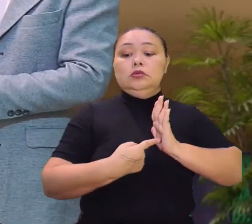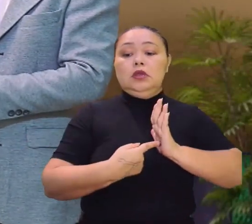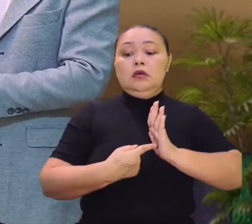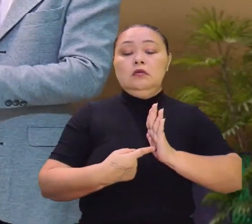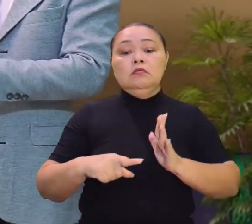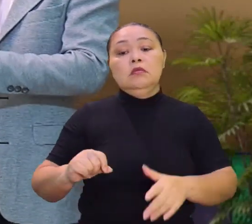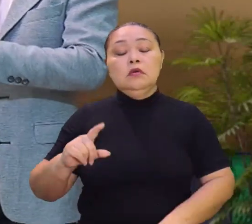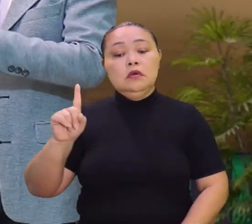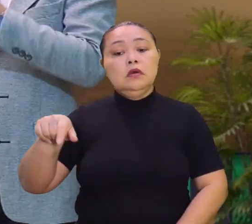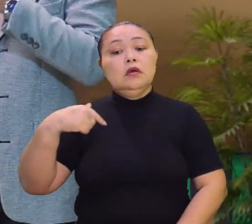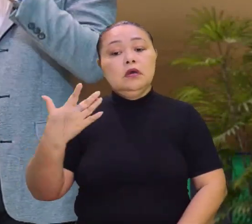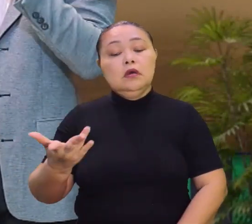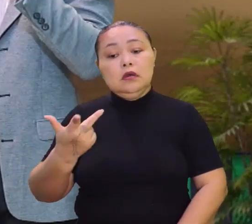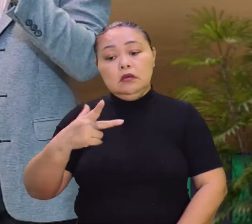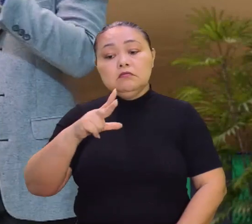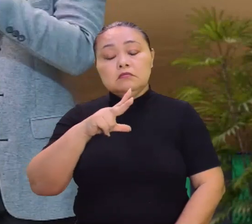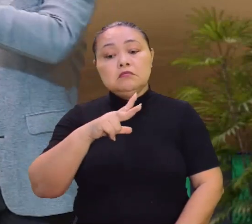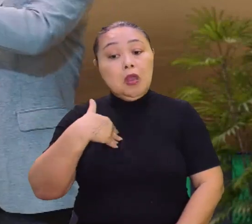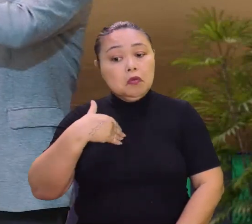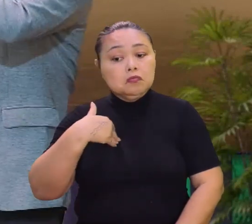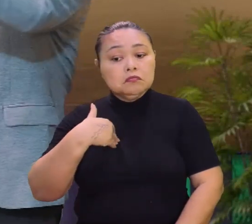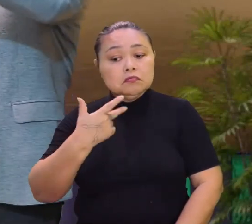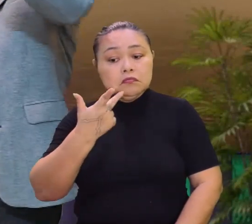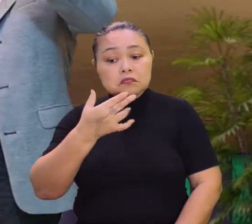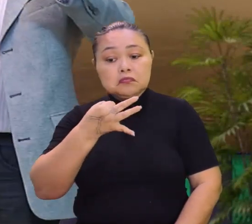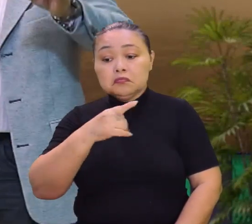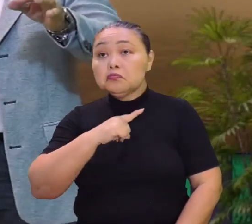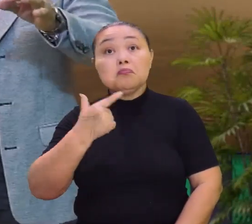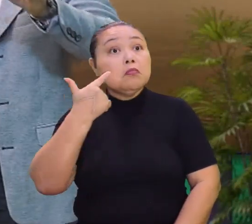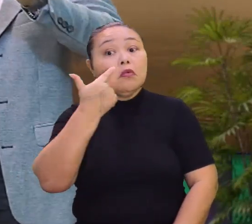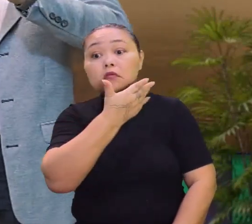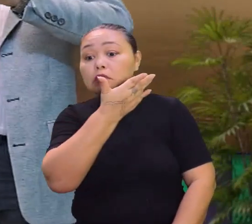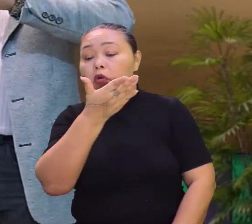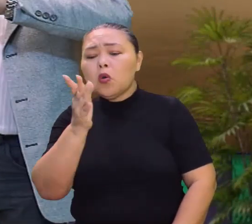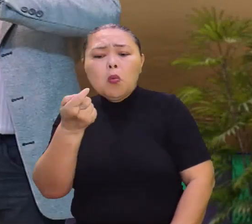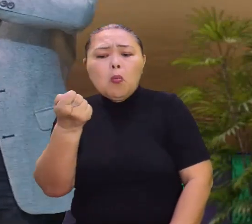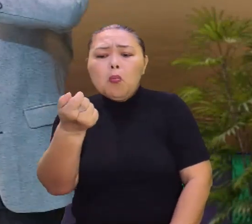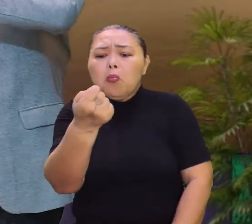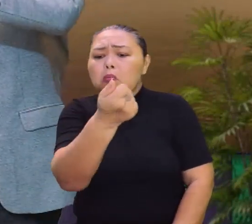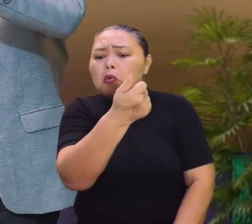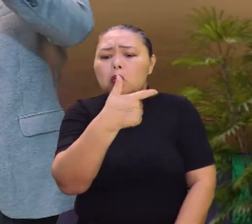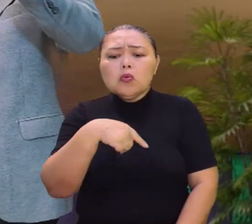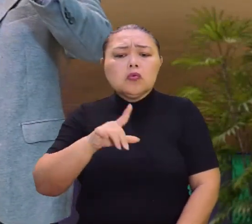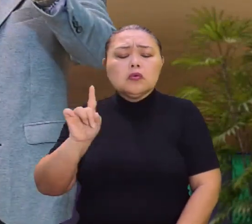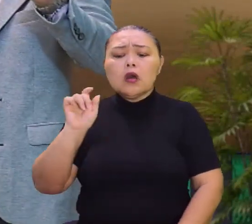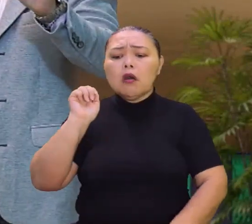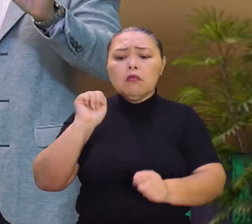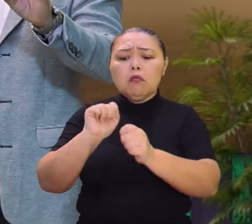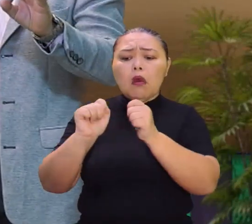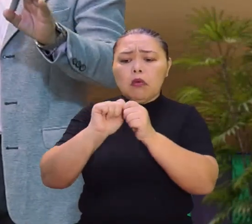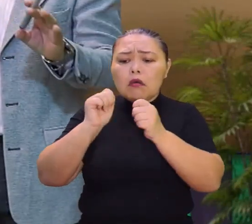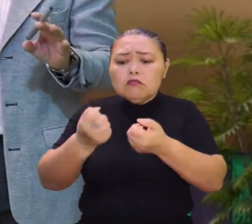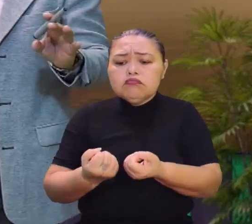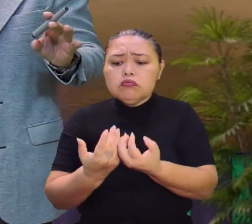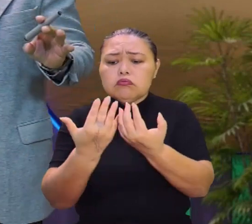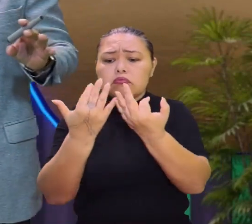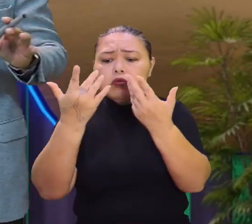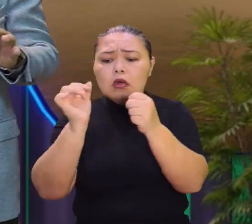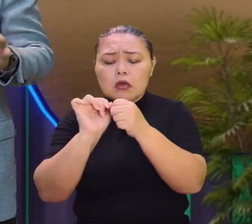Eu, particularmente, há muito tempo não vejo, vejo pouquíssimas situações de